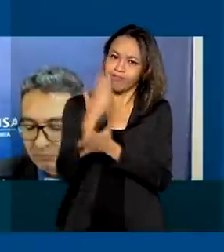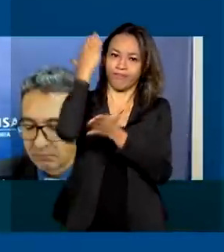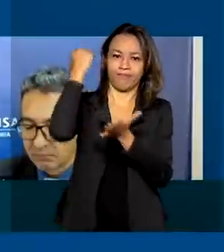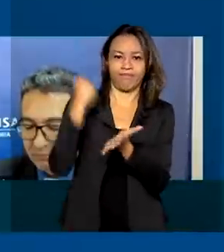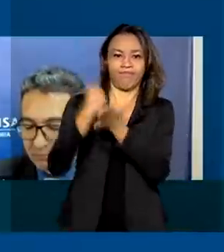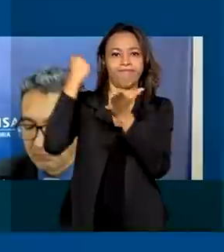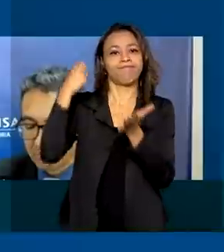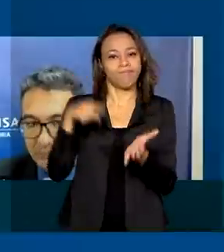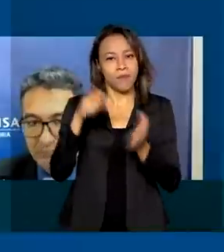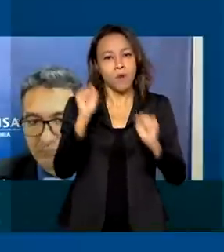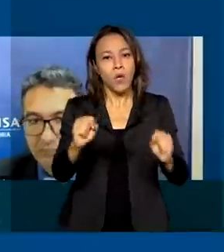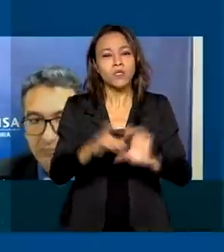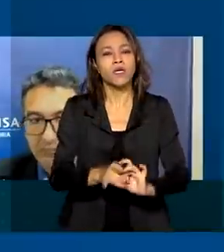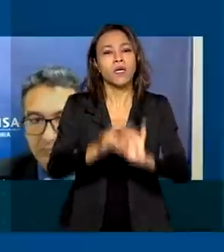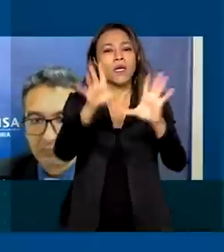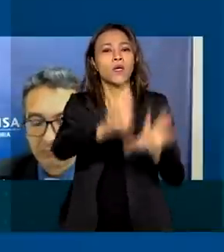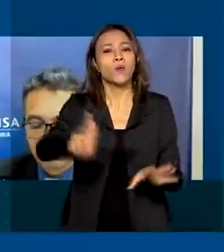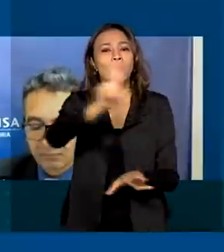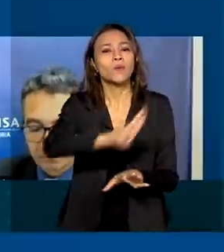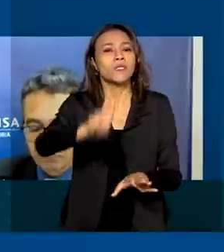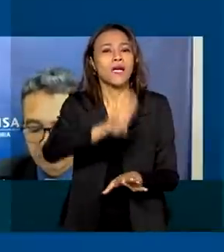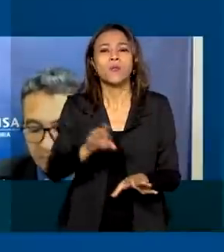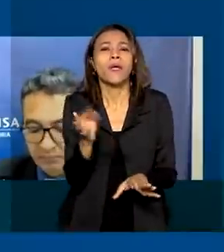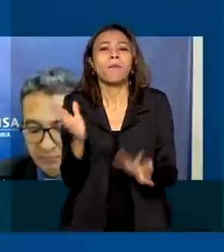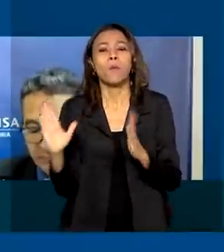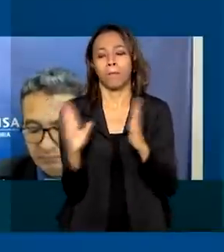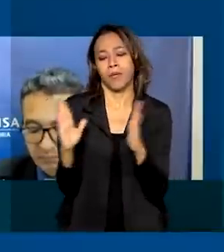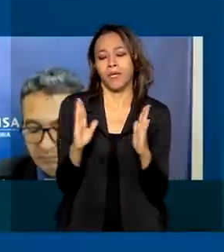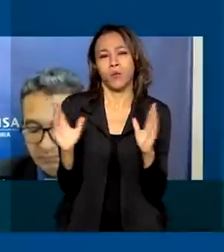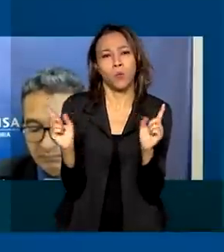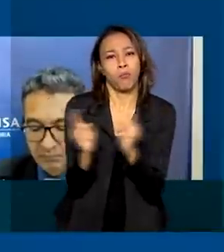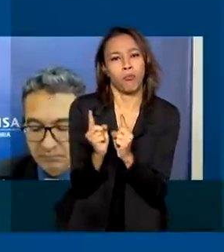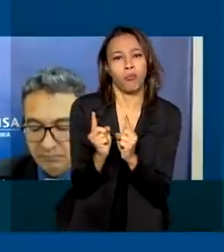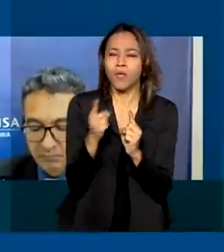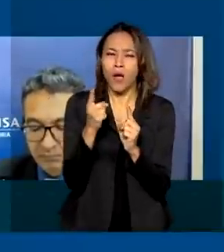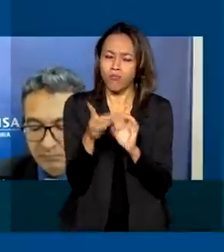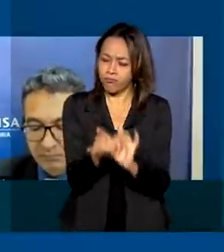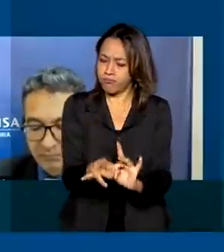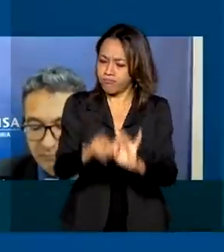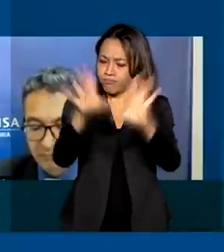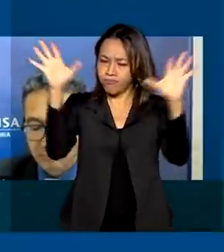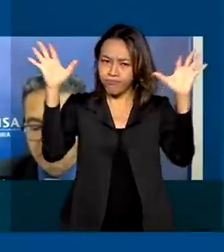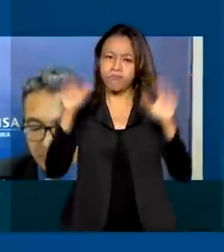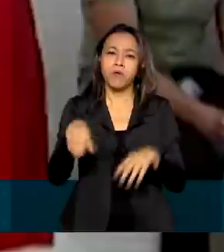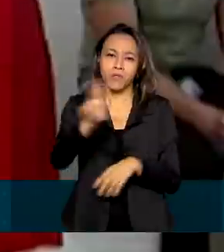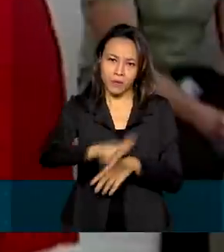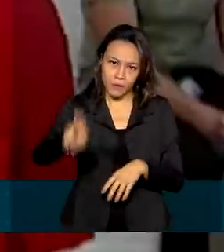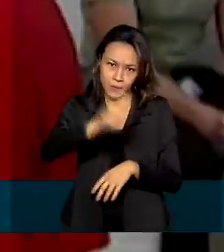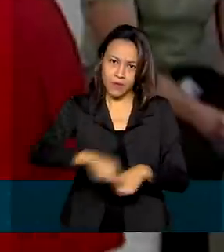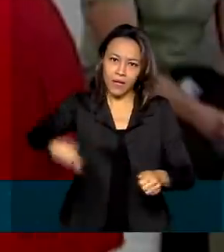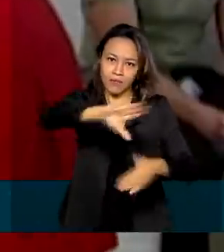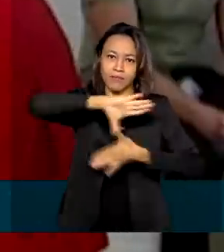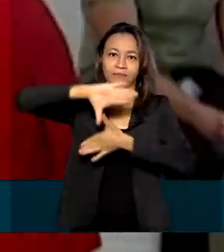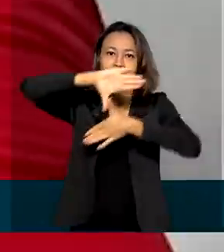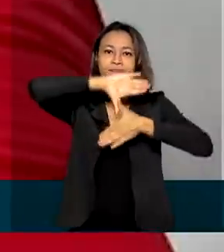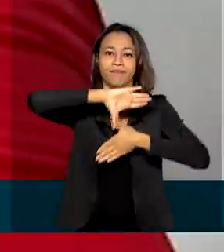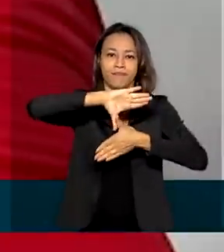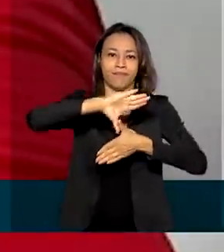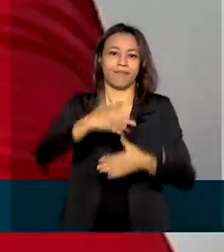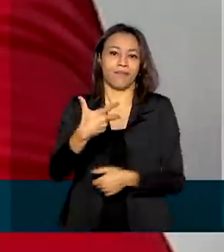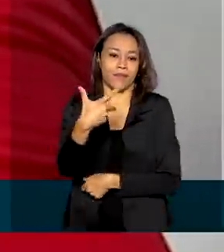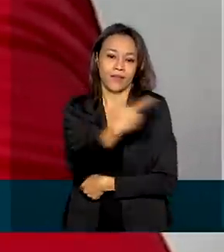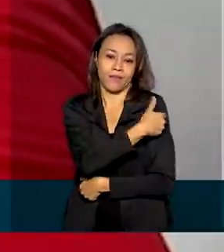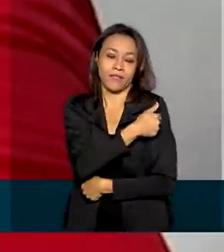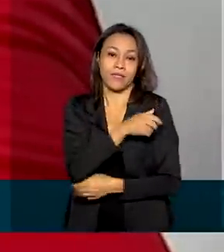portanto, não é emergencial, não é temporário, não é experimental, não nada disso. É o uso amplo nas três Américas. A vacina da Pfizer é